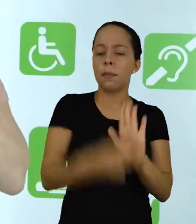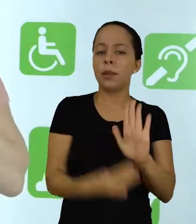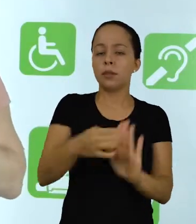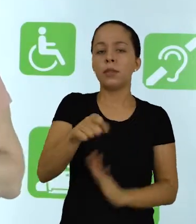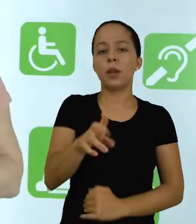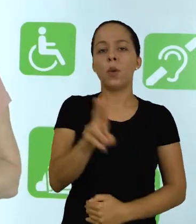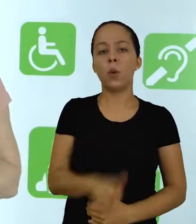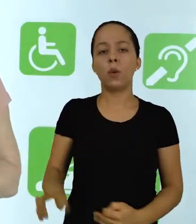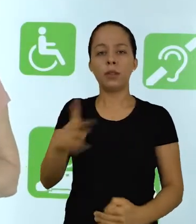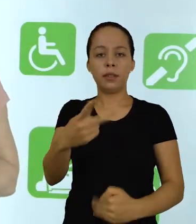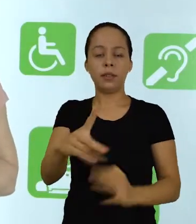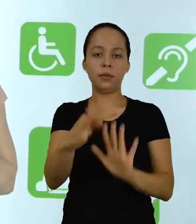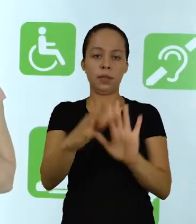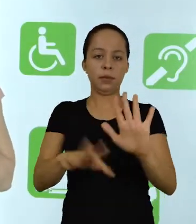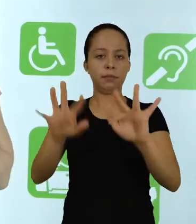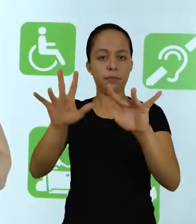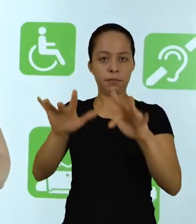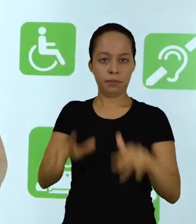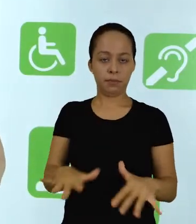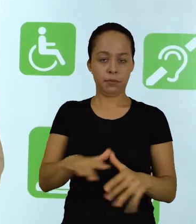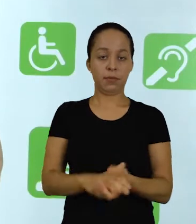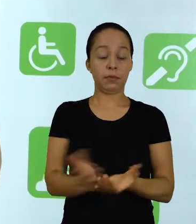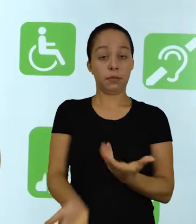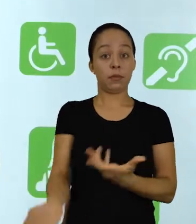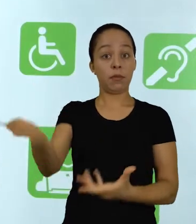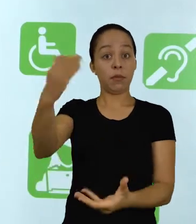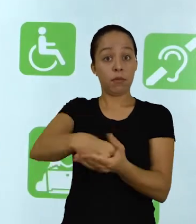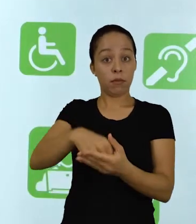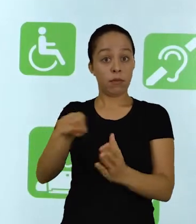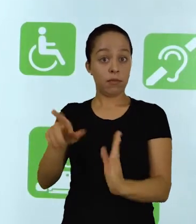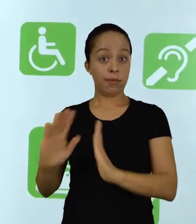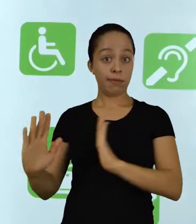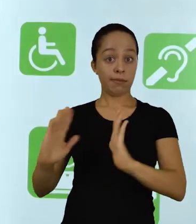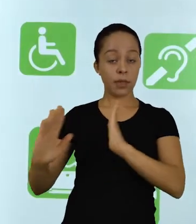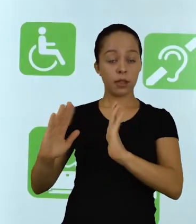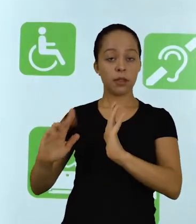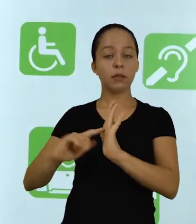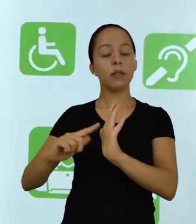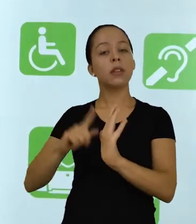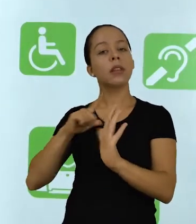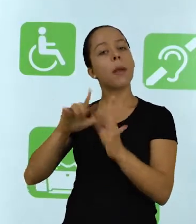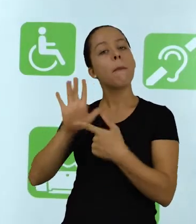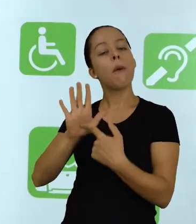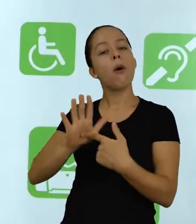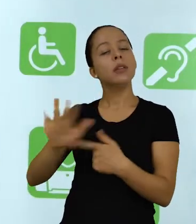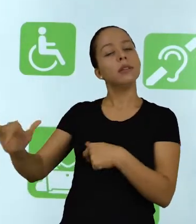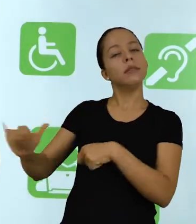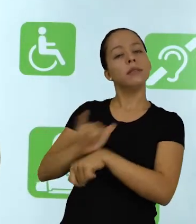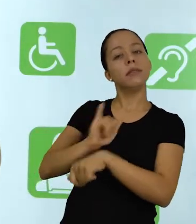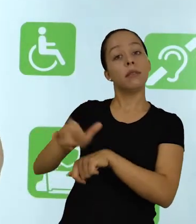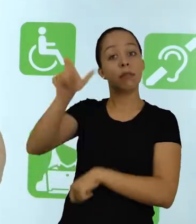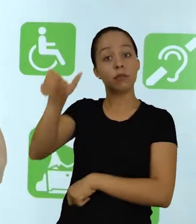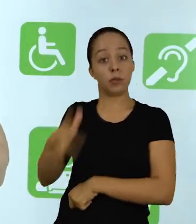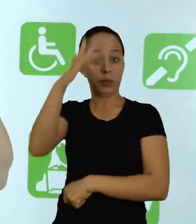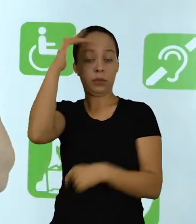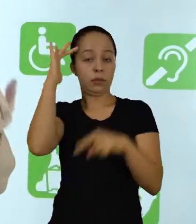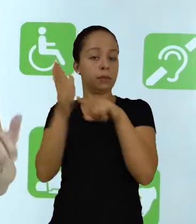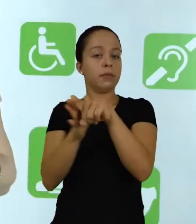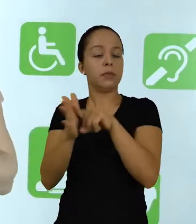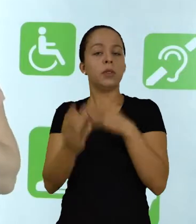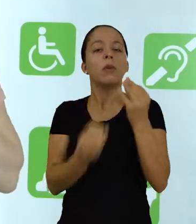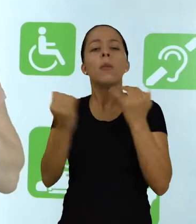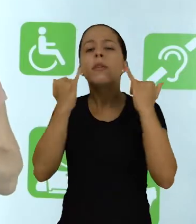utiliza na construção do seu texto. Nessa etapa é que se estabelece o procedimento do pesquisador para fazer o